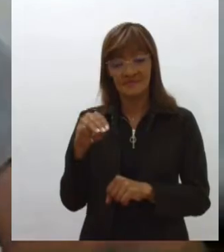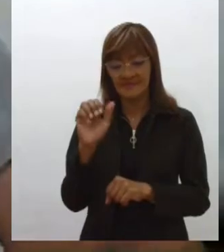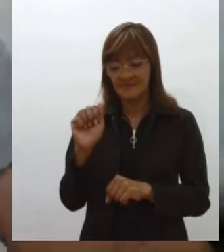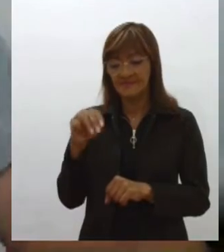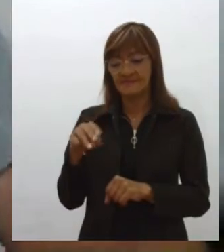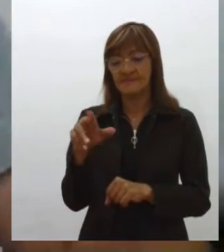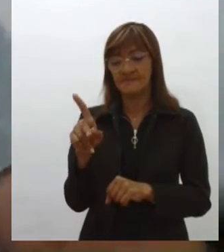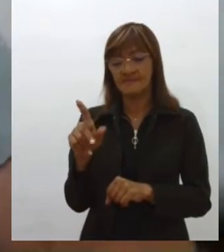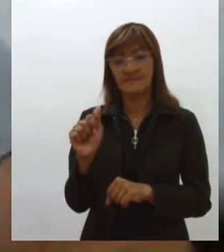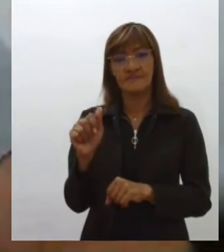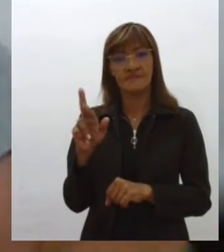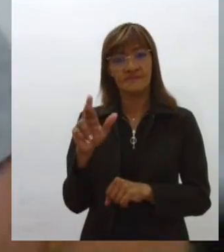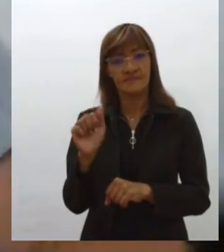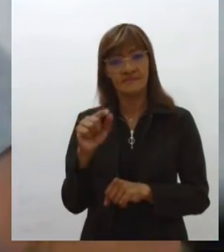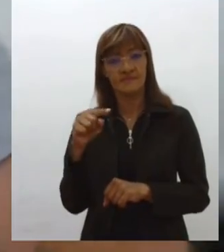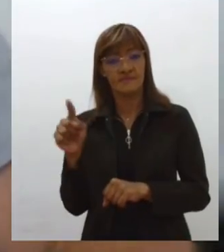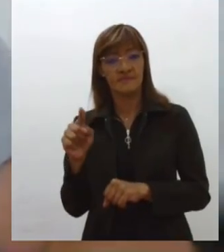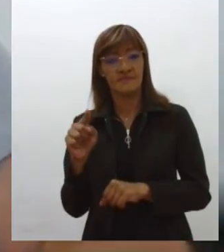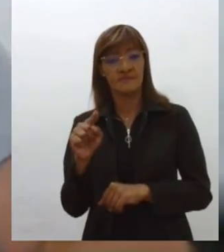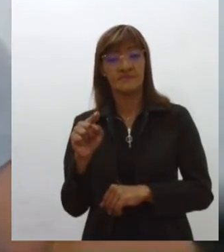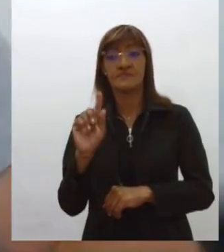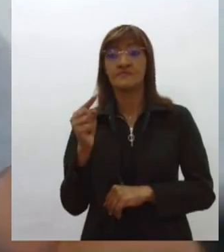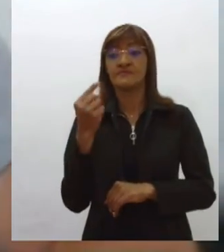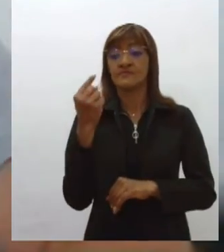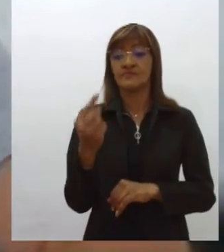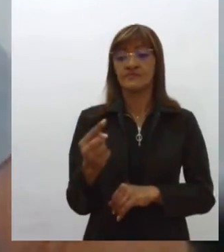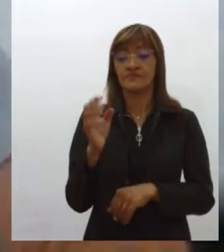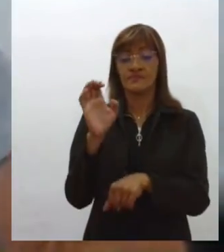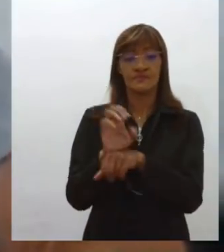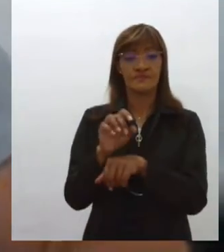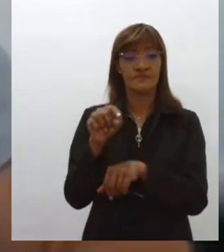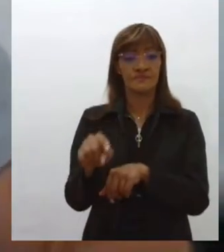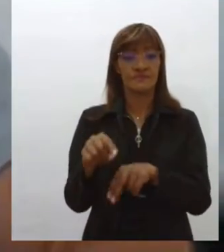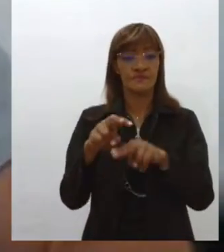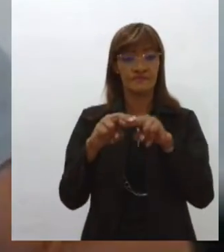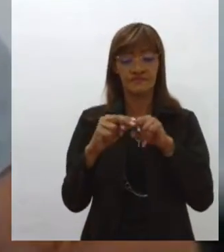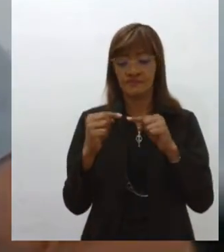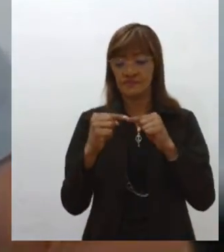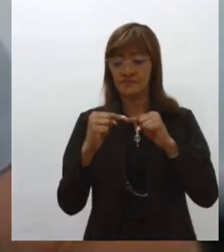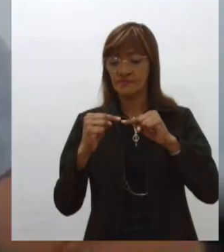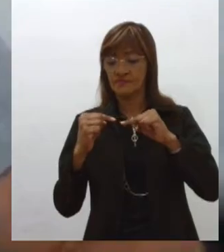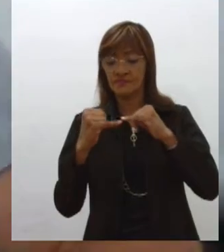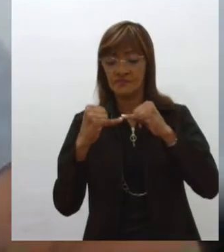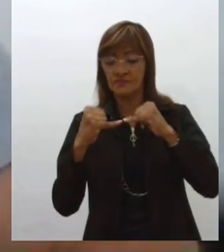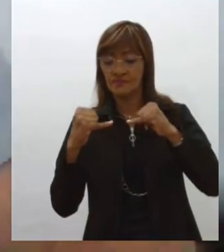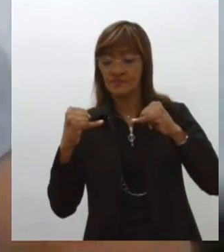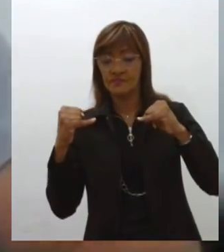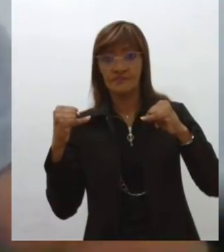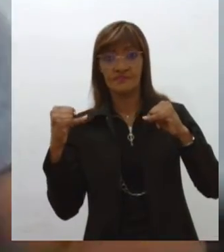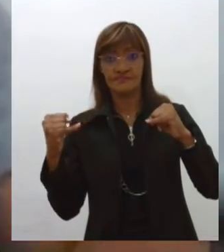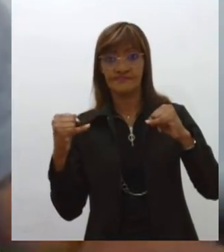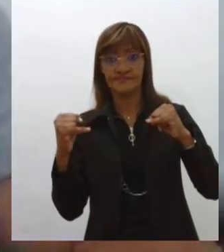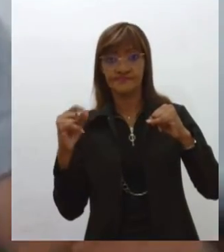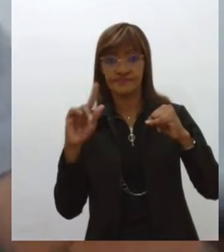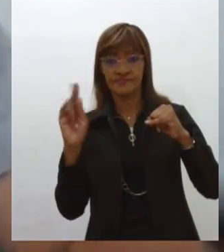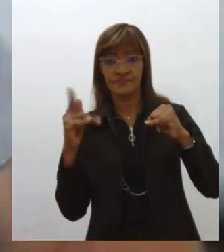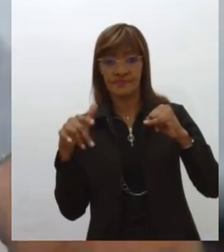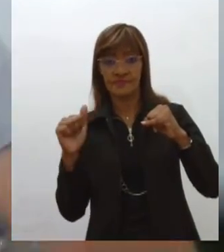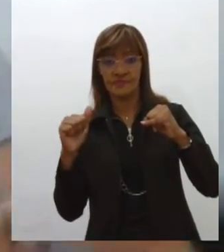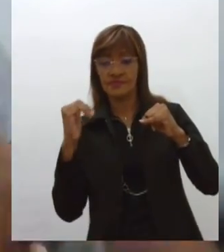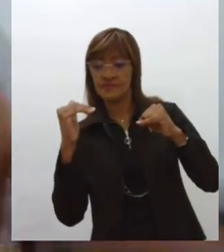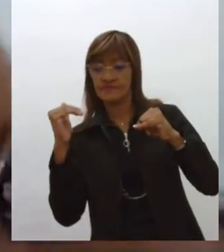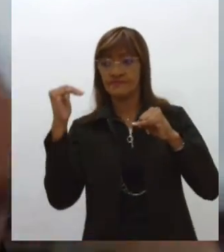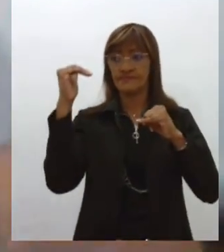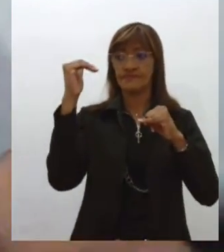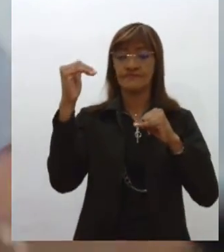em um único estado. Por isso que essa estrela, ela está acima daquela linha do Ordem e Progresso, que simboliza a estrela acima da linha do Equador,